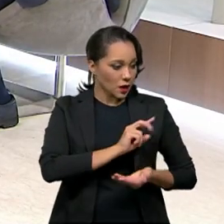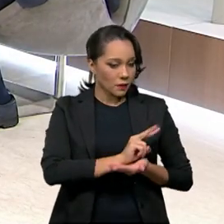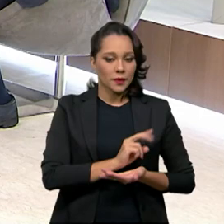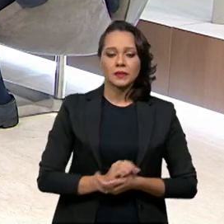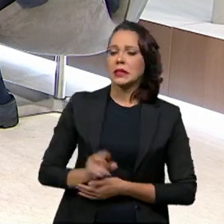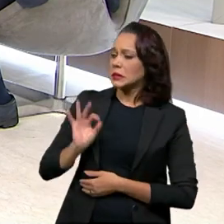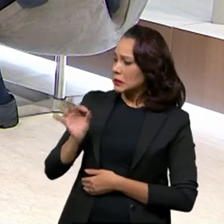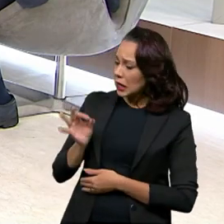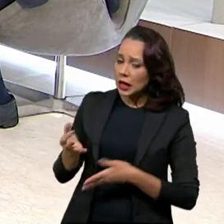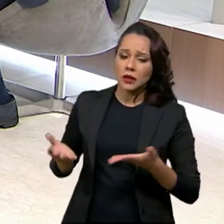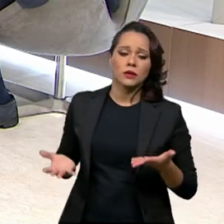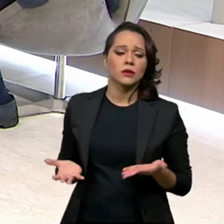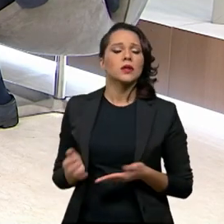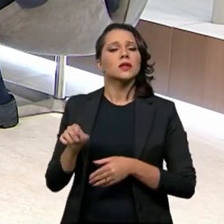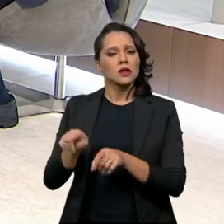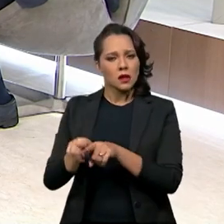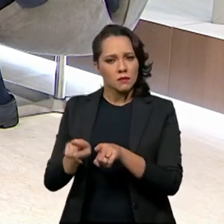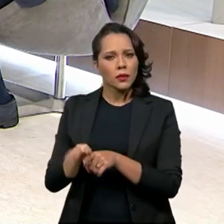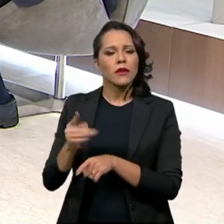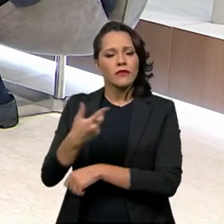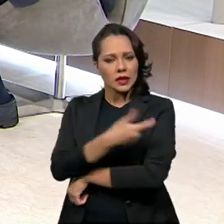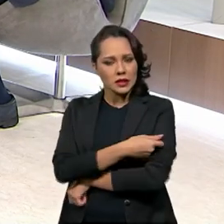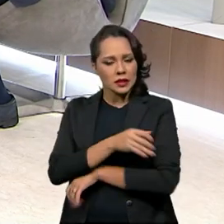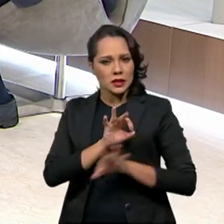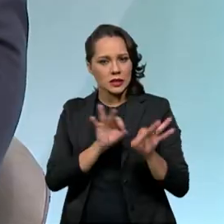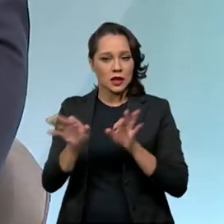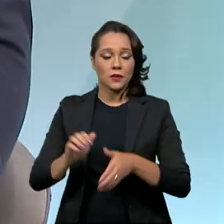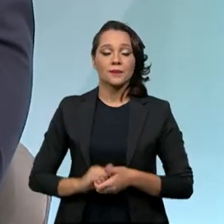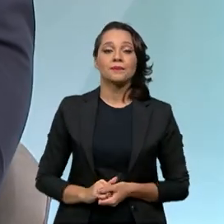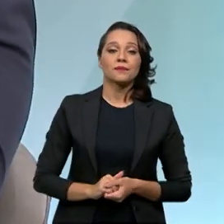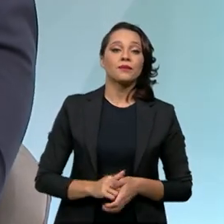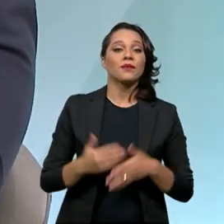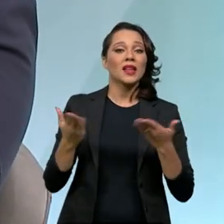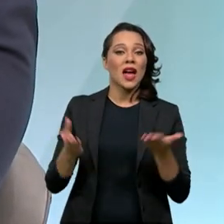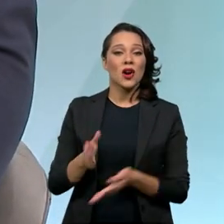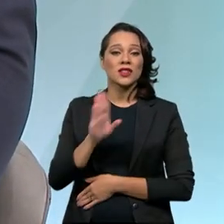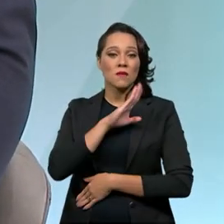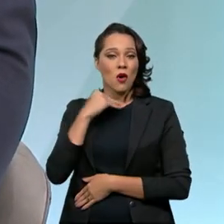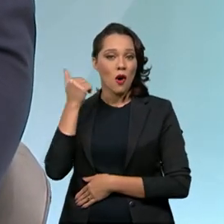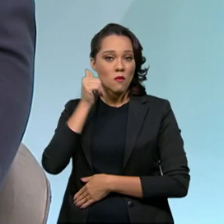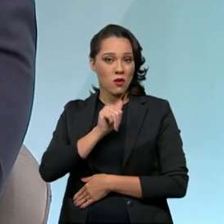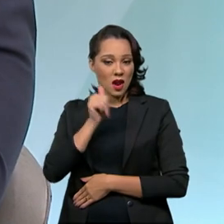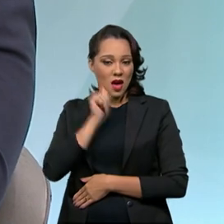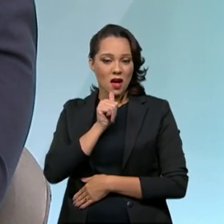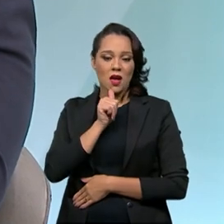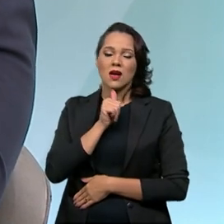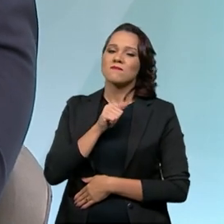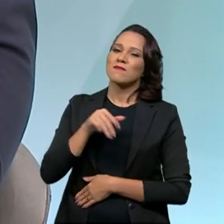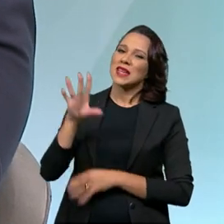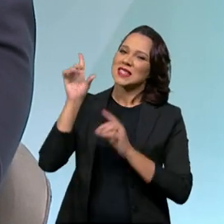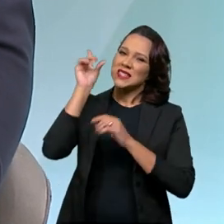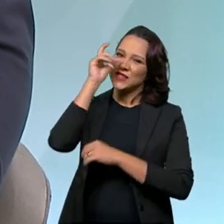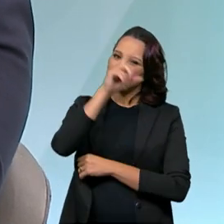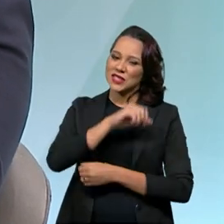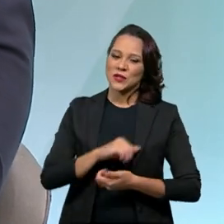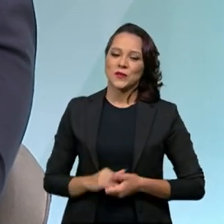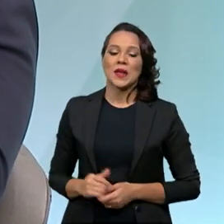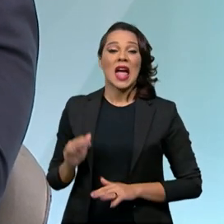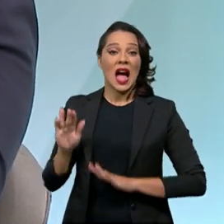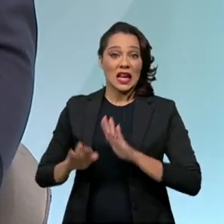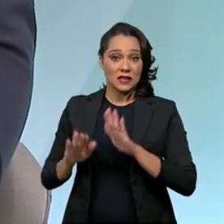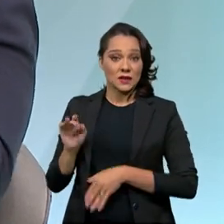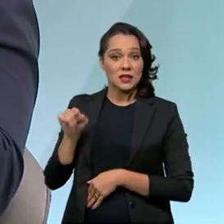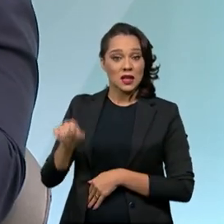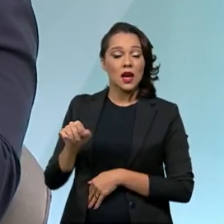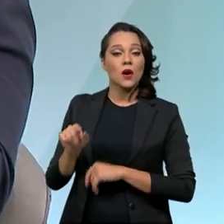criança. Com certeza, né? E você também fazendo as vacinas. A questão da mortalidade materna, ela é mais complexa, porque muitas vezes